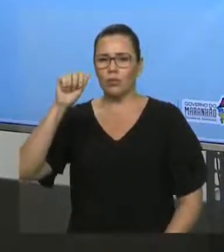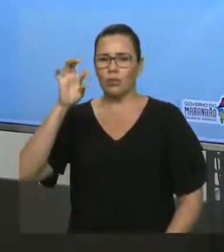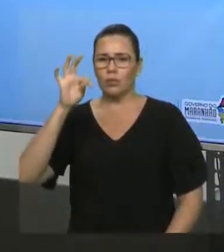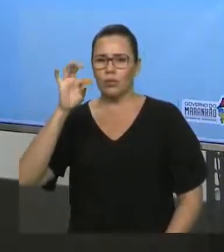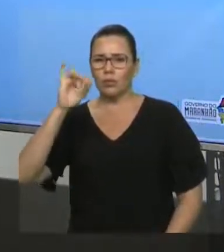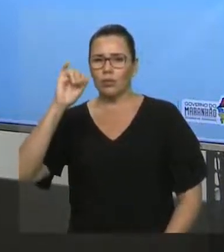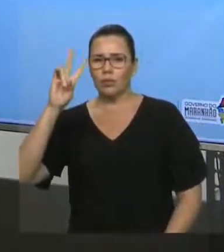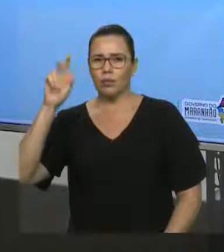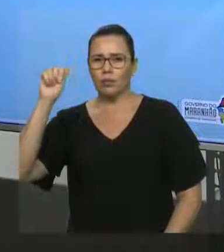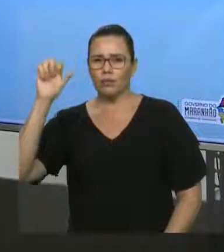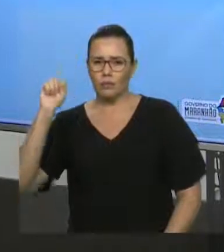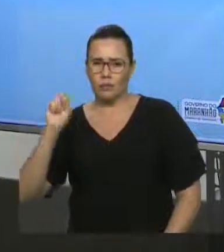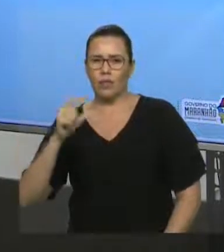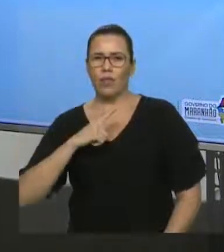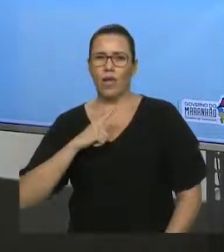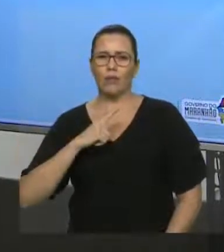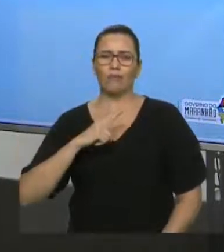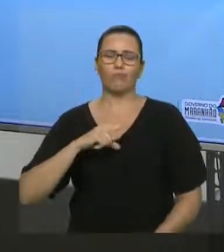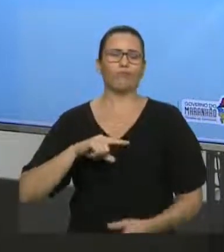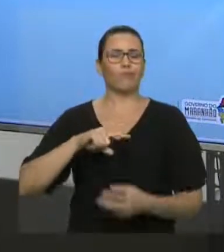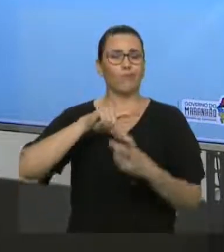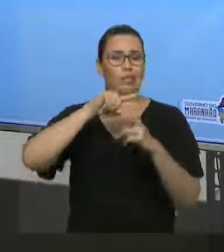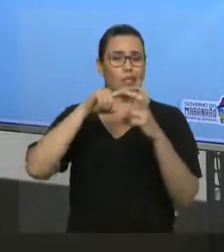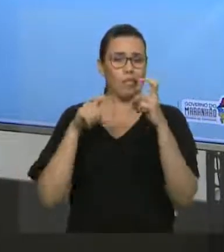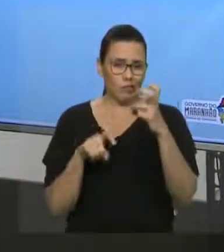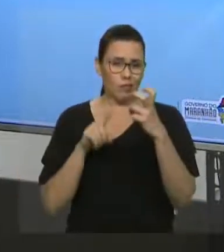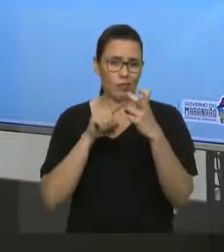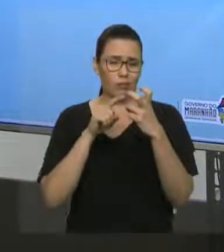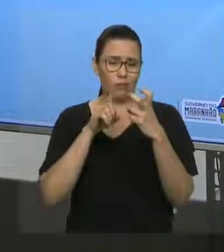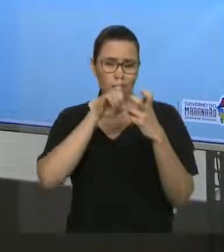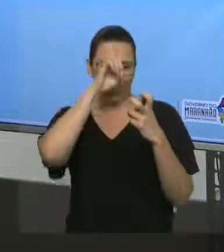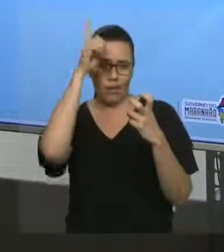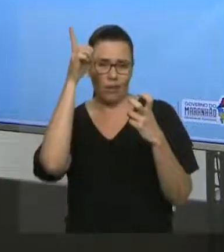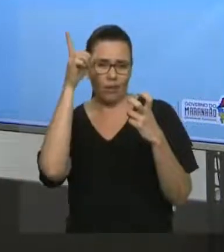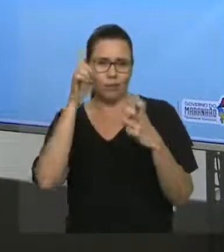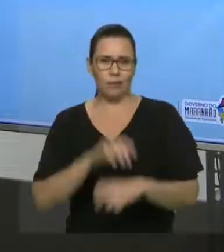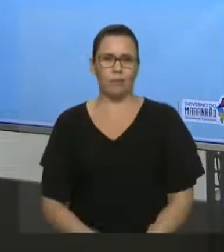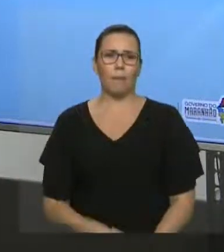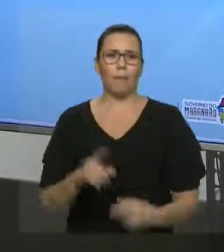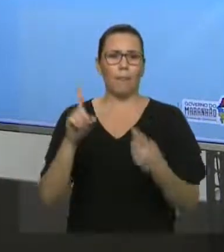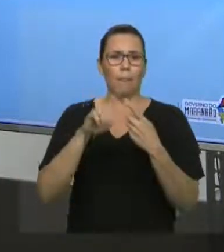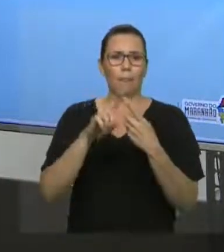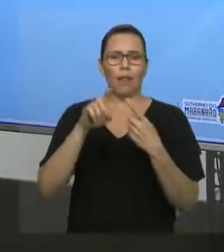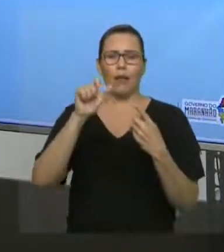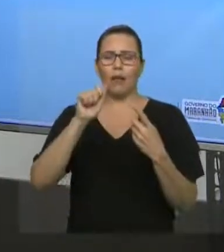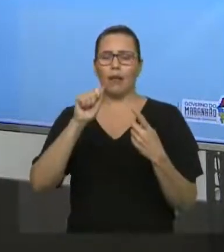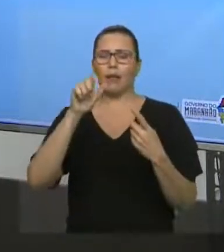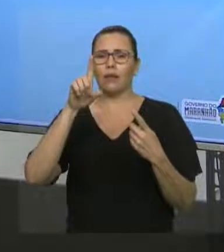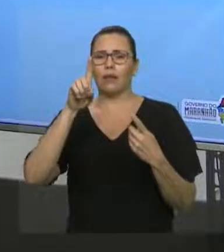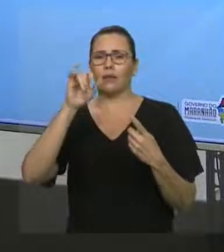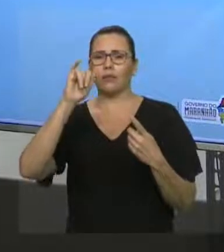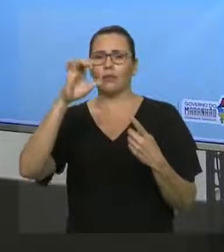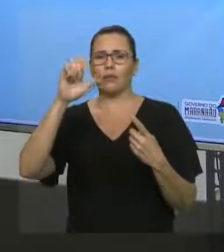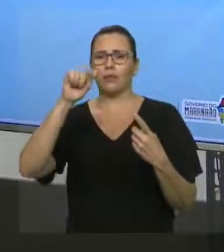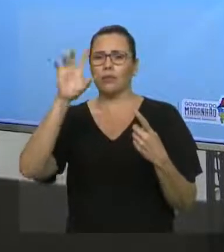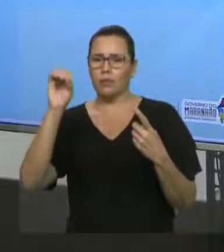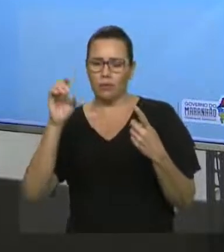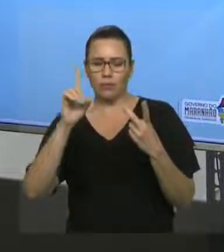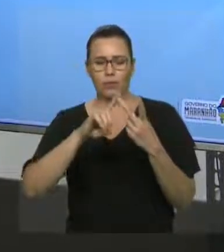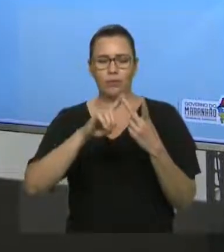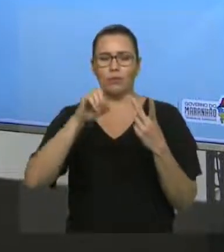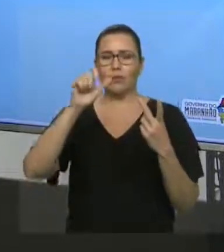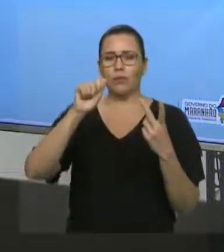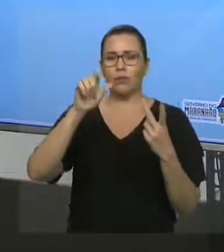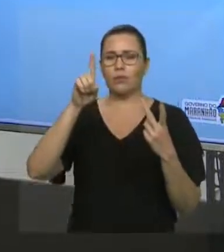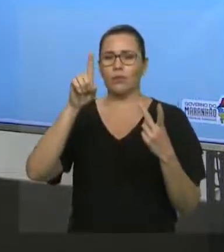cinco ideias. Quais são elas? Vamos lembrar comigo. Adição, certo? Adversidade. Qual a outra?